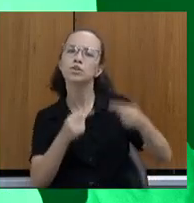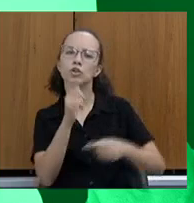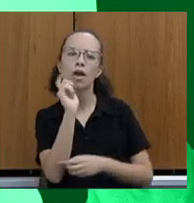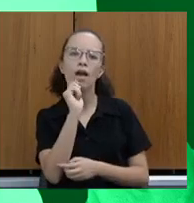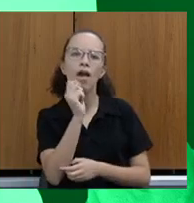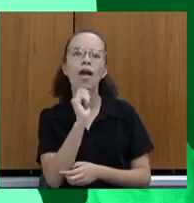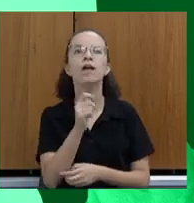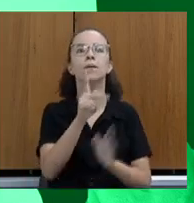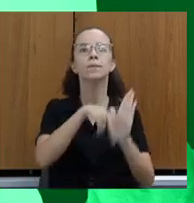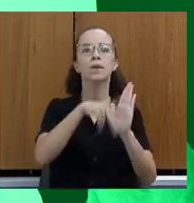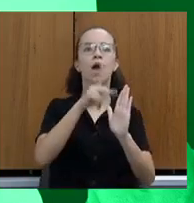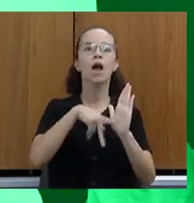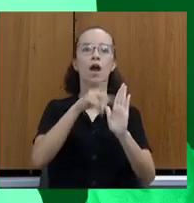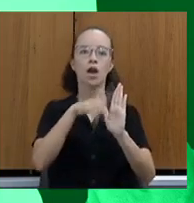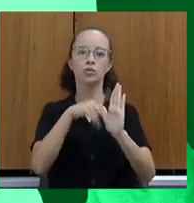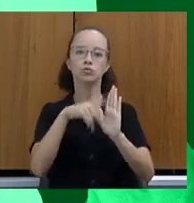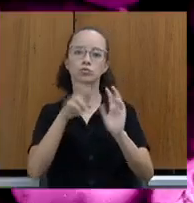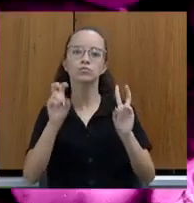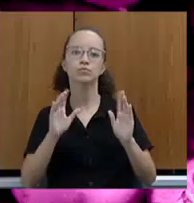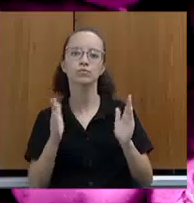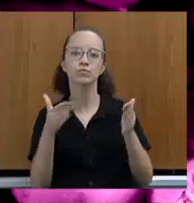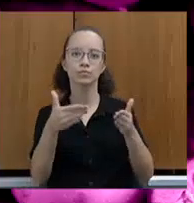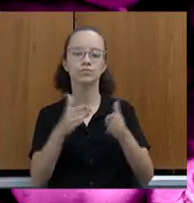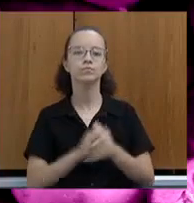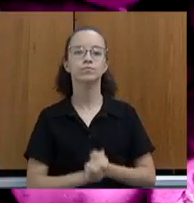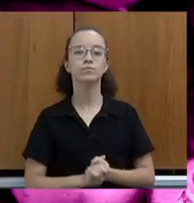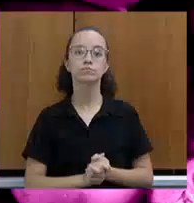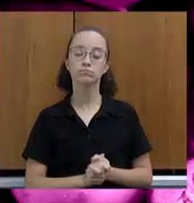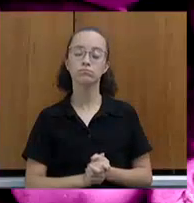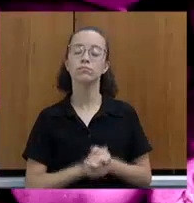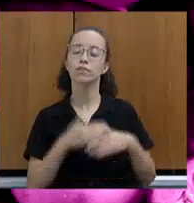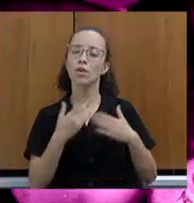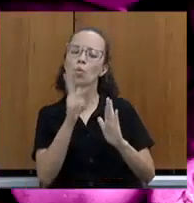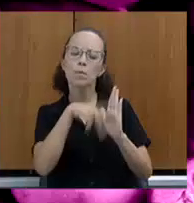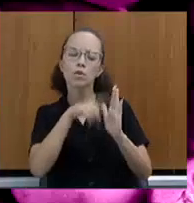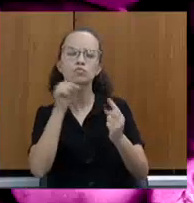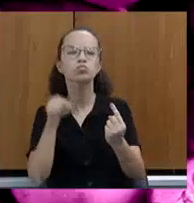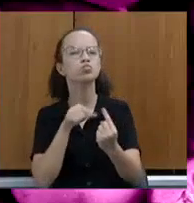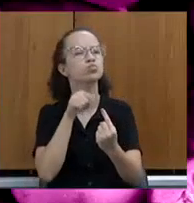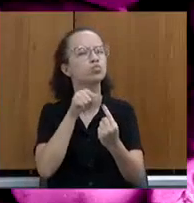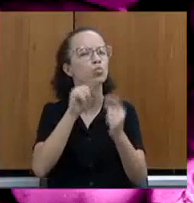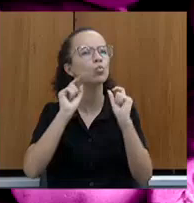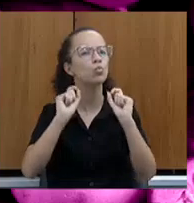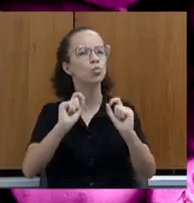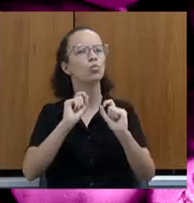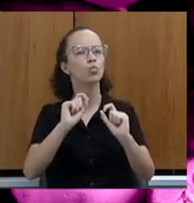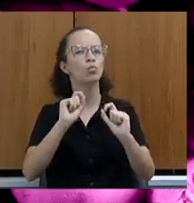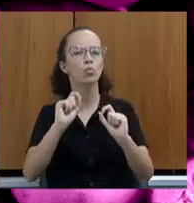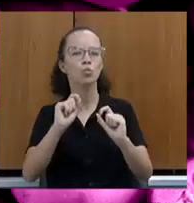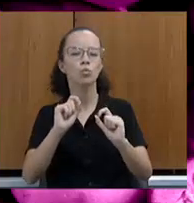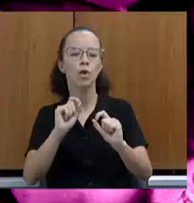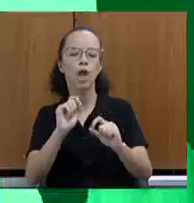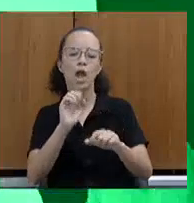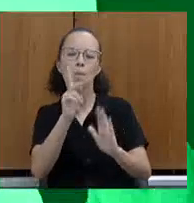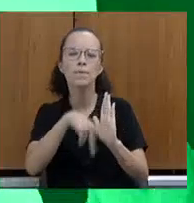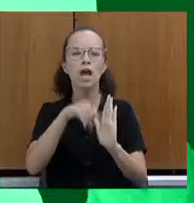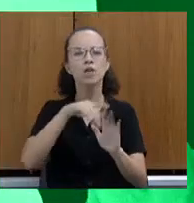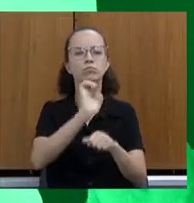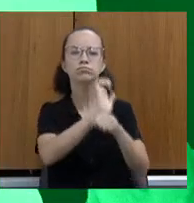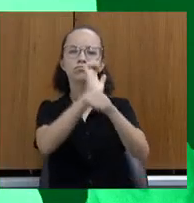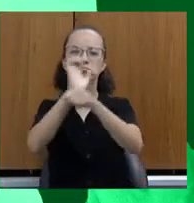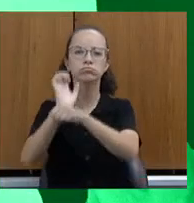Plano integrado de política sobre drogas. Por favor. Esse plano integrado, ele tem o objetivo, é um plano estadual, de